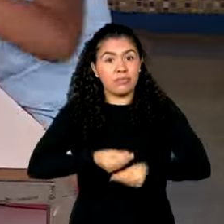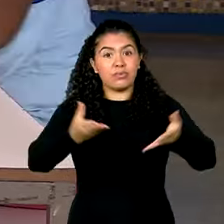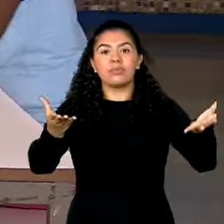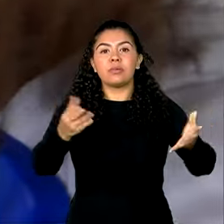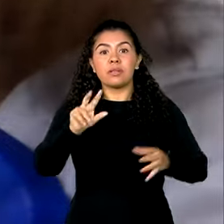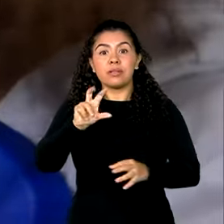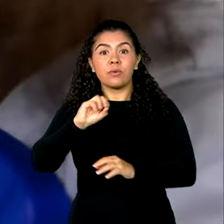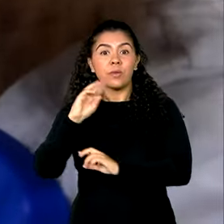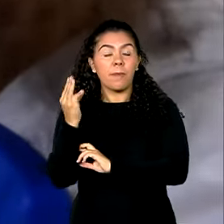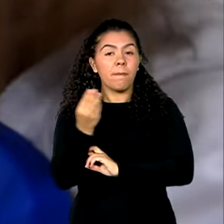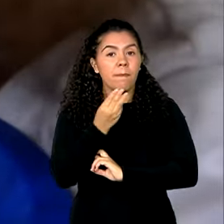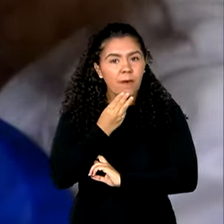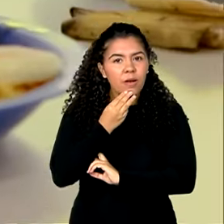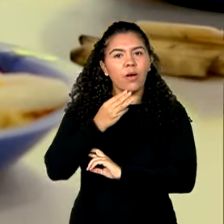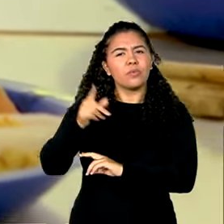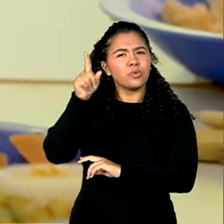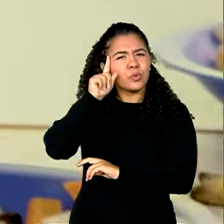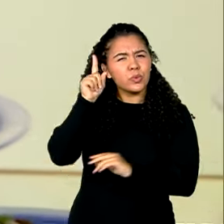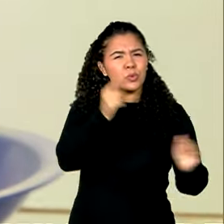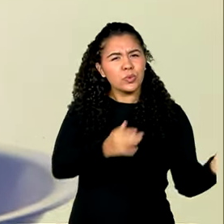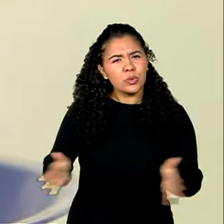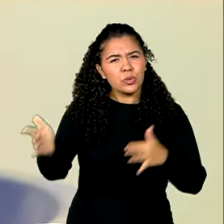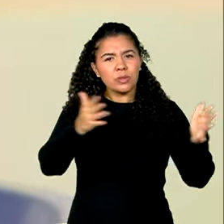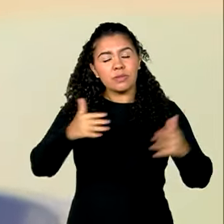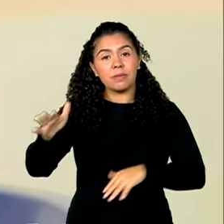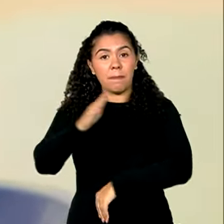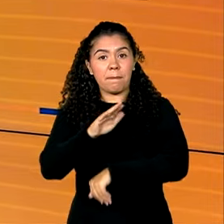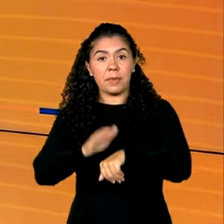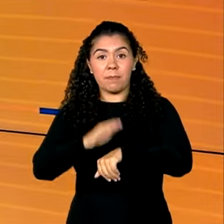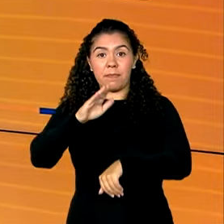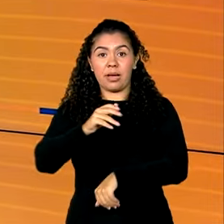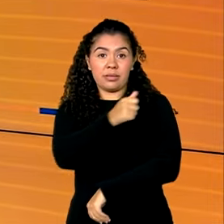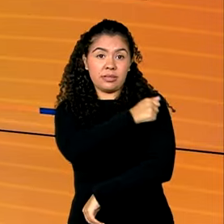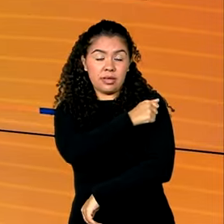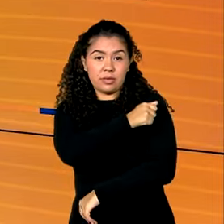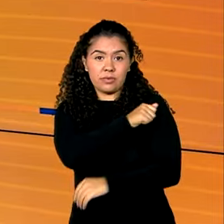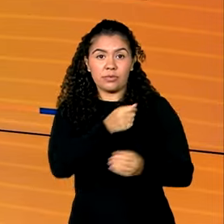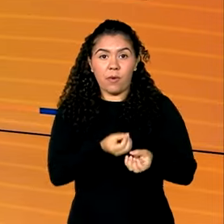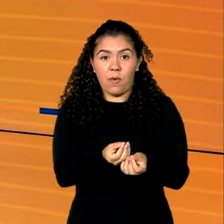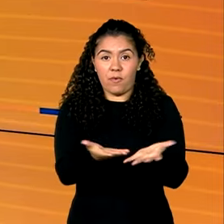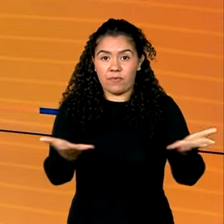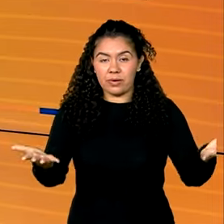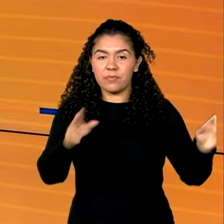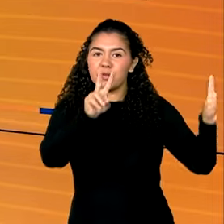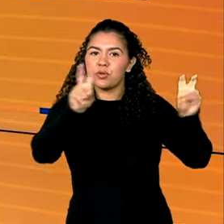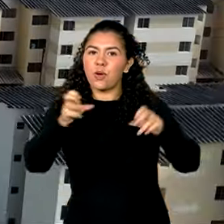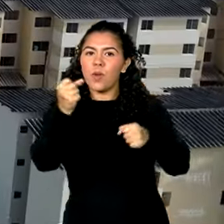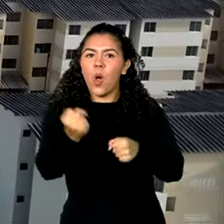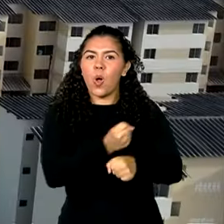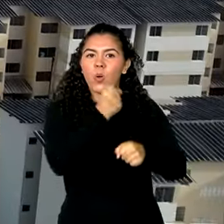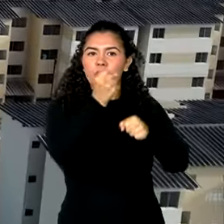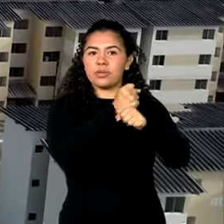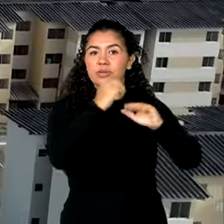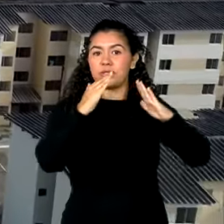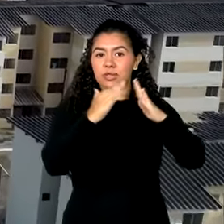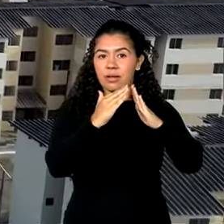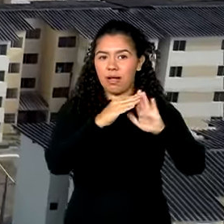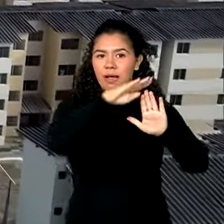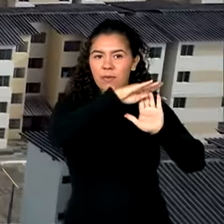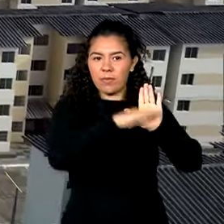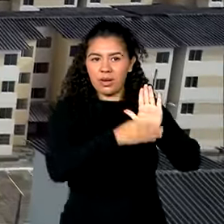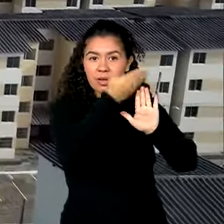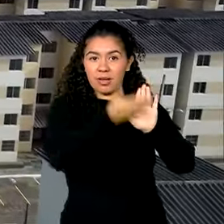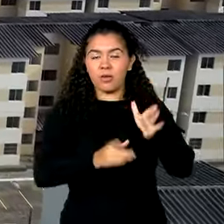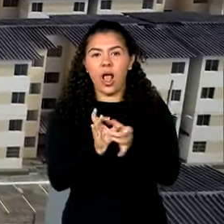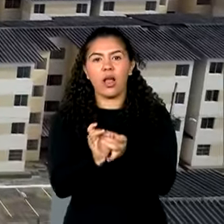refeições por dia e mais de 40 milhões de estudantes atendidos. Minha Casa Minha Vida, autorizada a contratação de